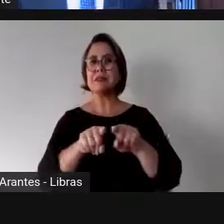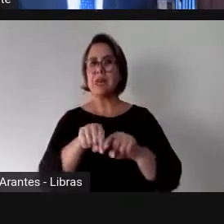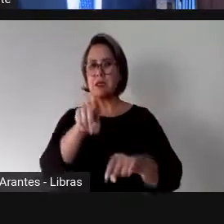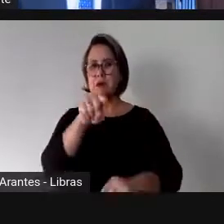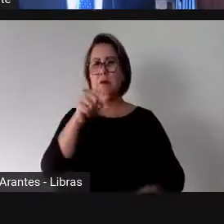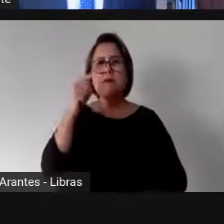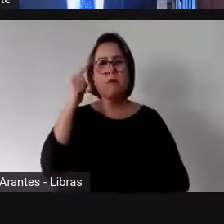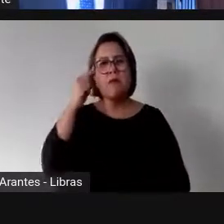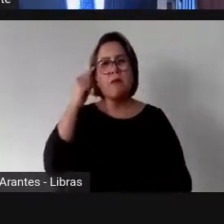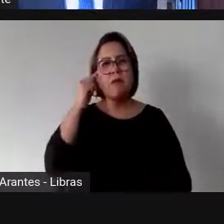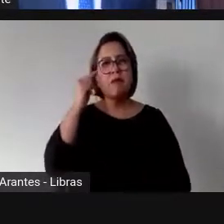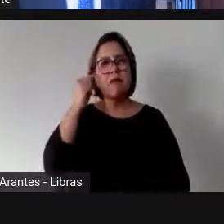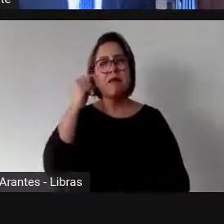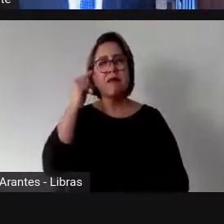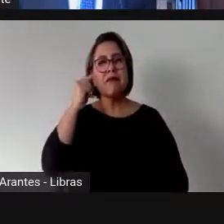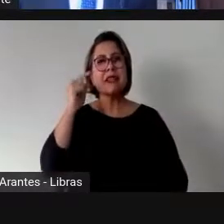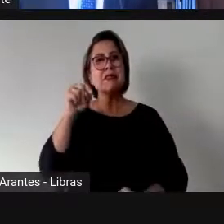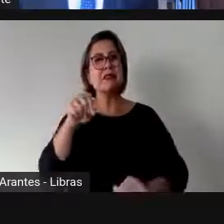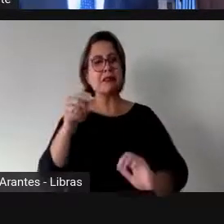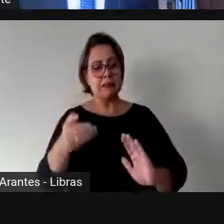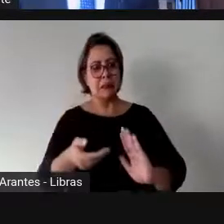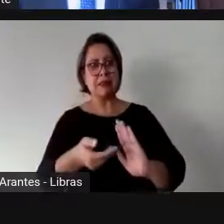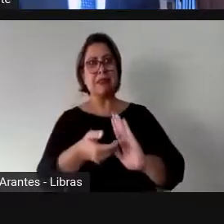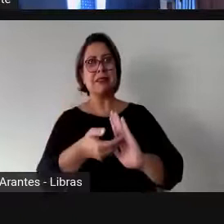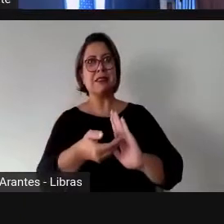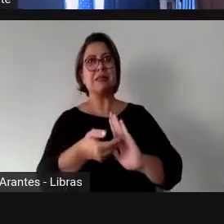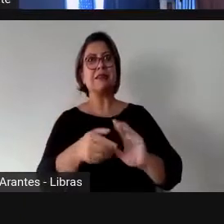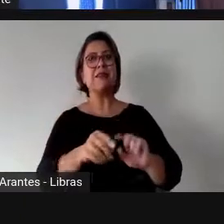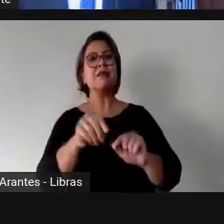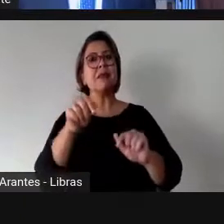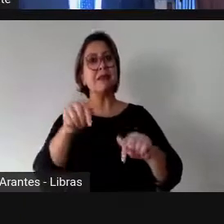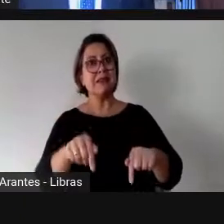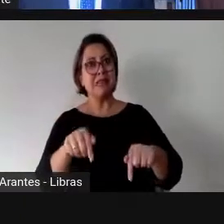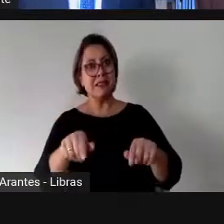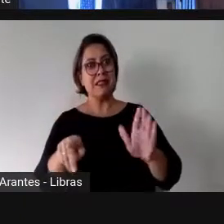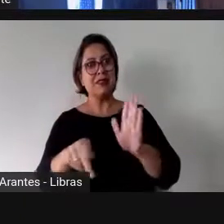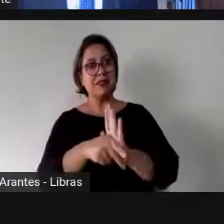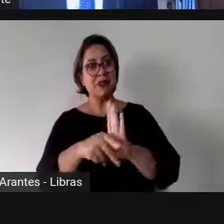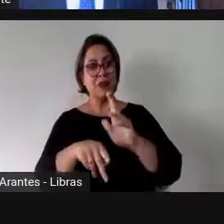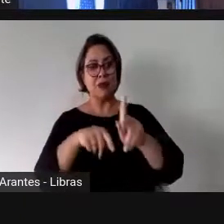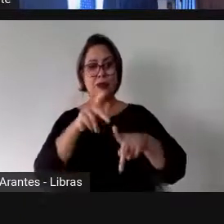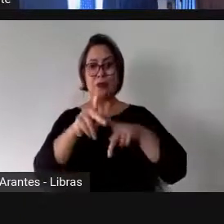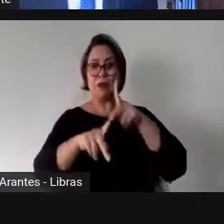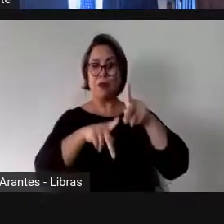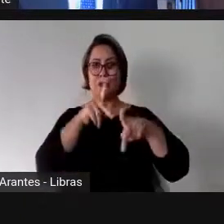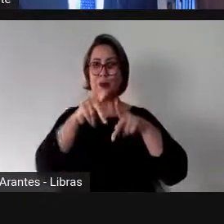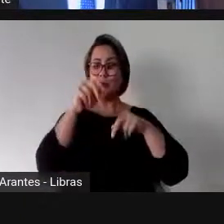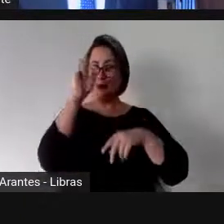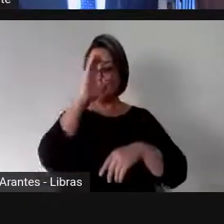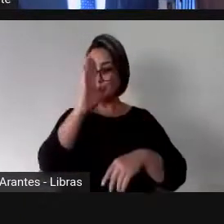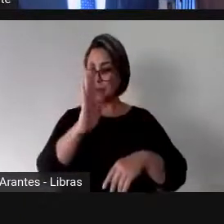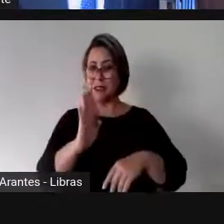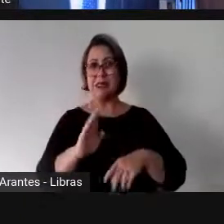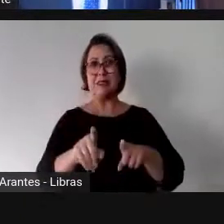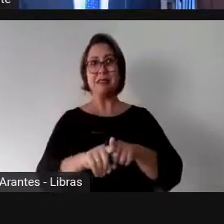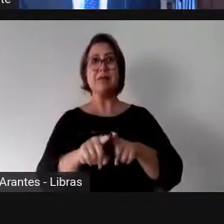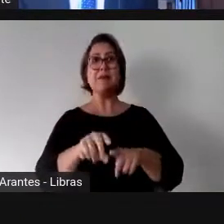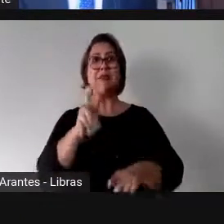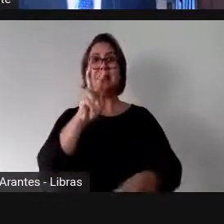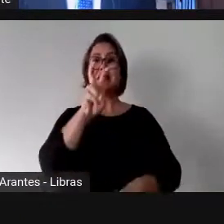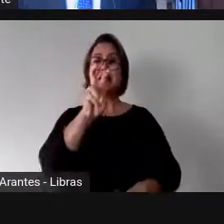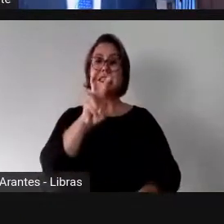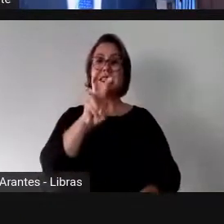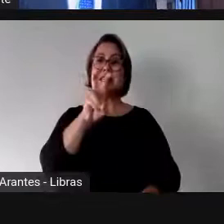a Câmara dos Deputados, que é uma casa a casa do povo brasileiro, é composta de 513